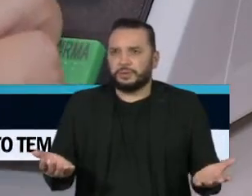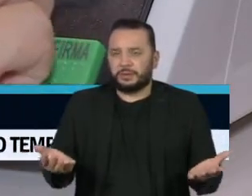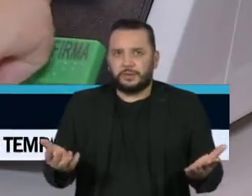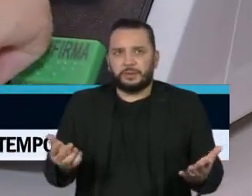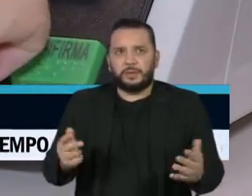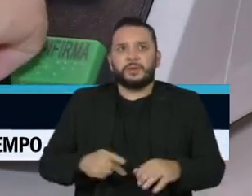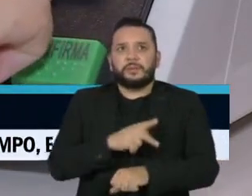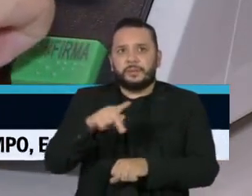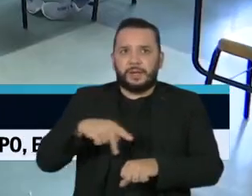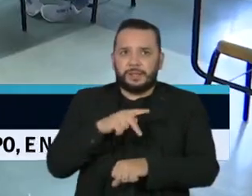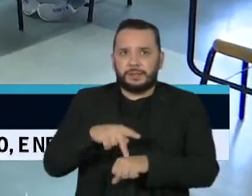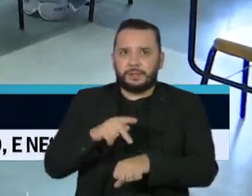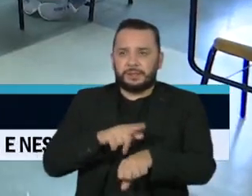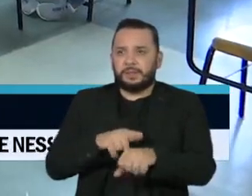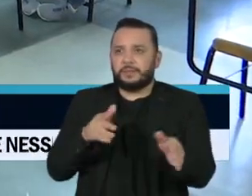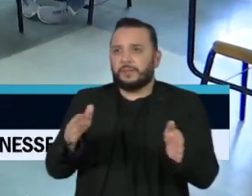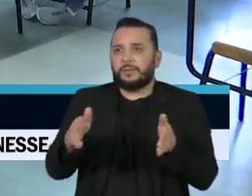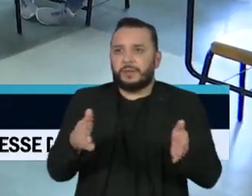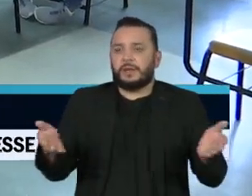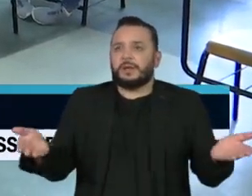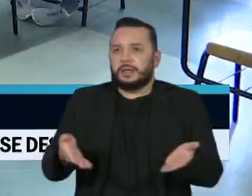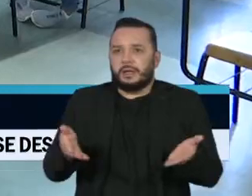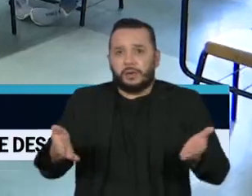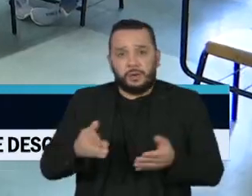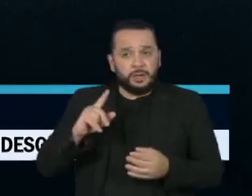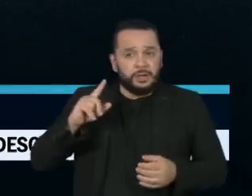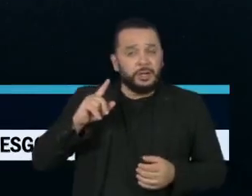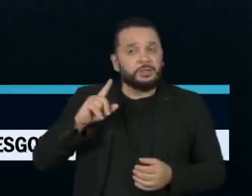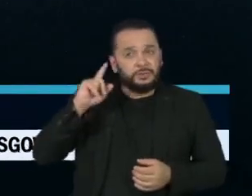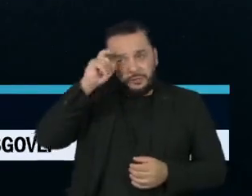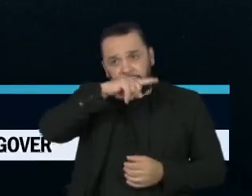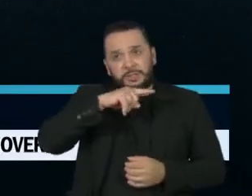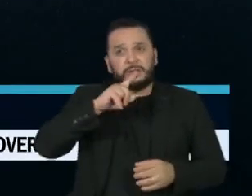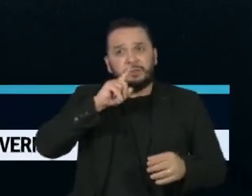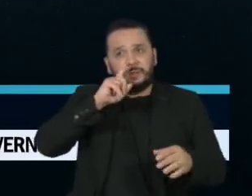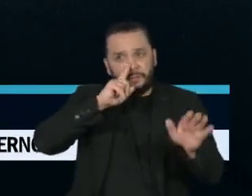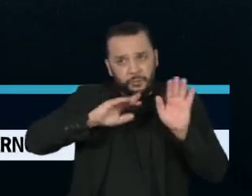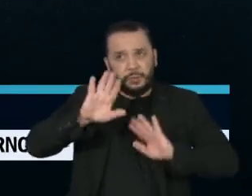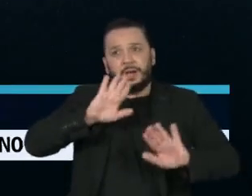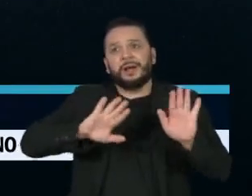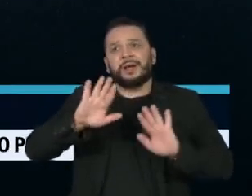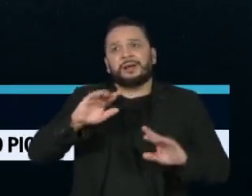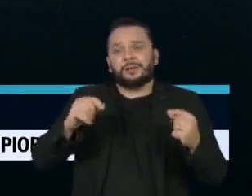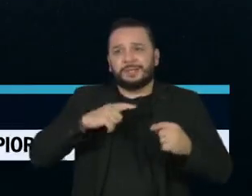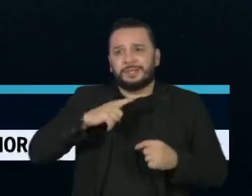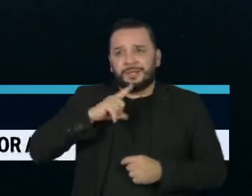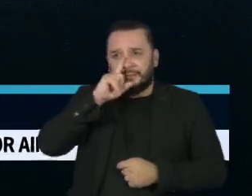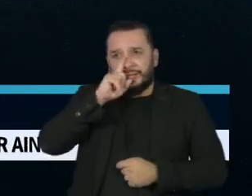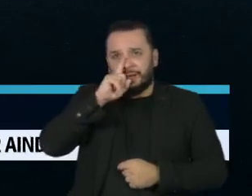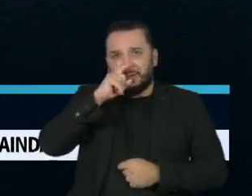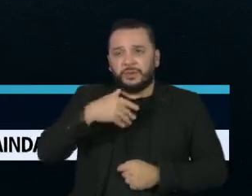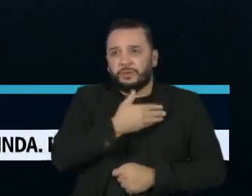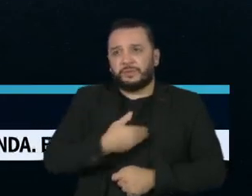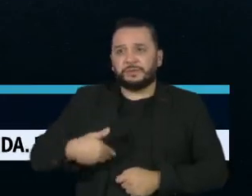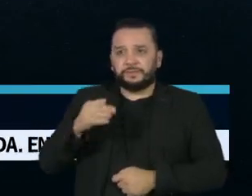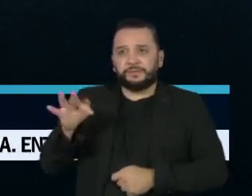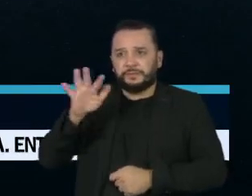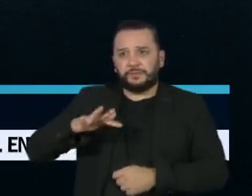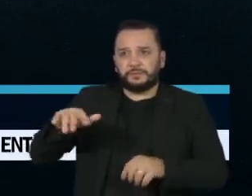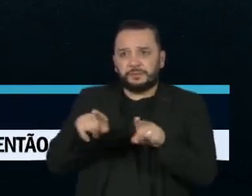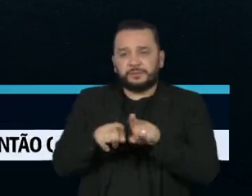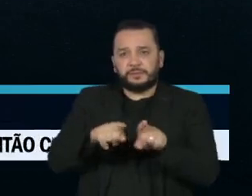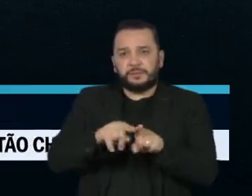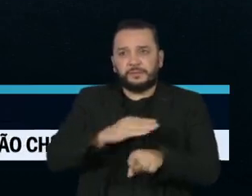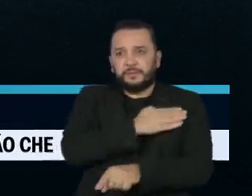país pode estar entrando num terreno muitíssimo perigoso. É preciso que o governo federal e as Forças